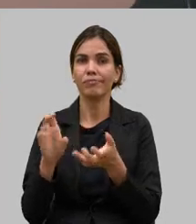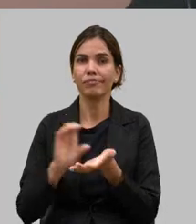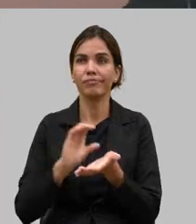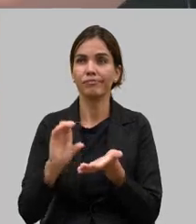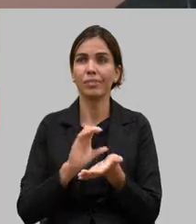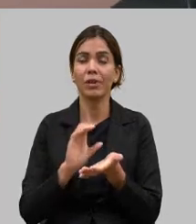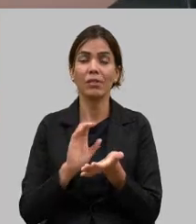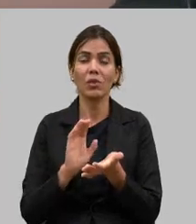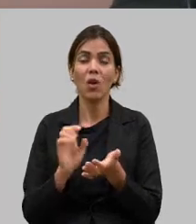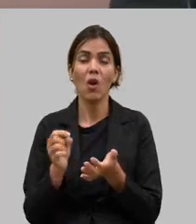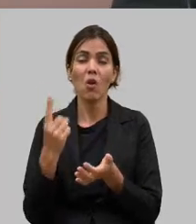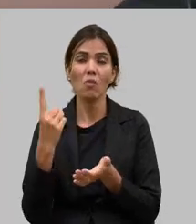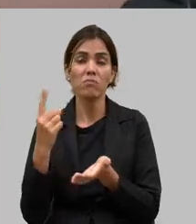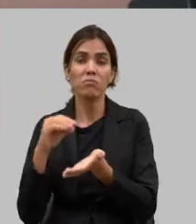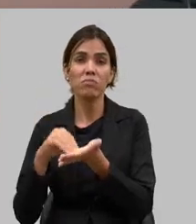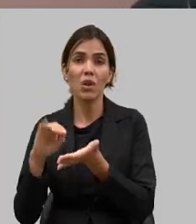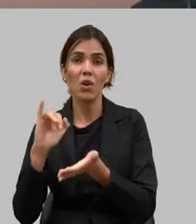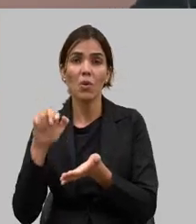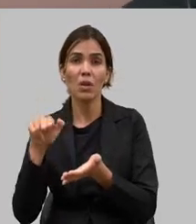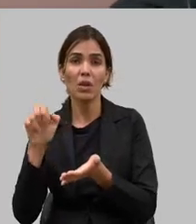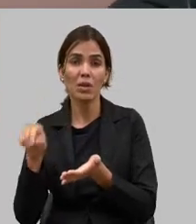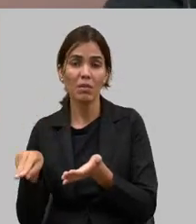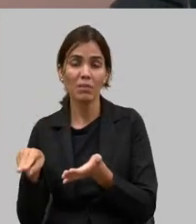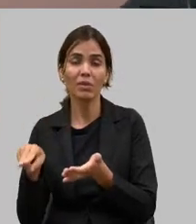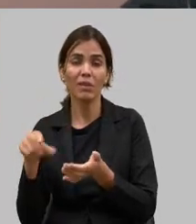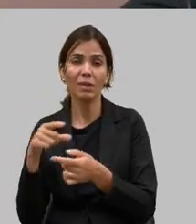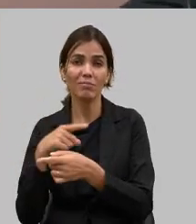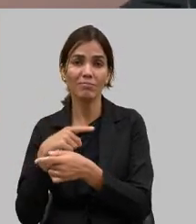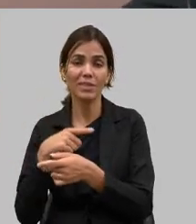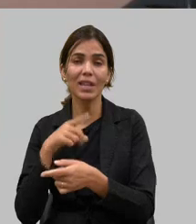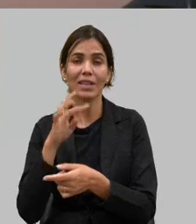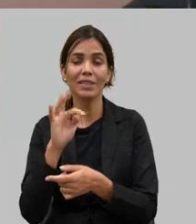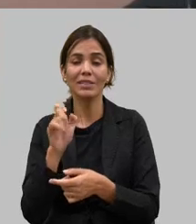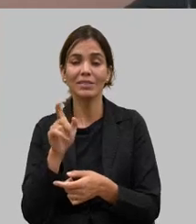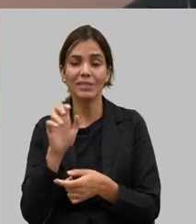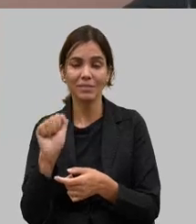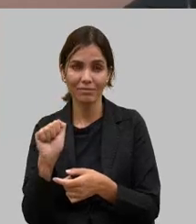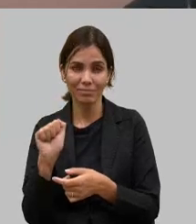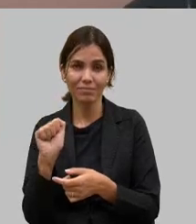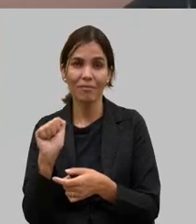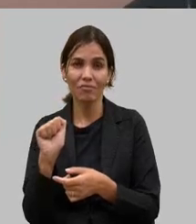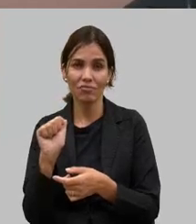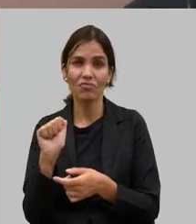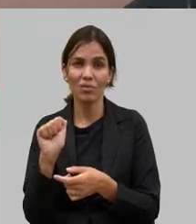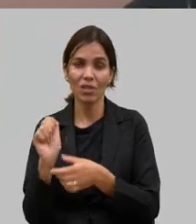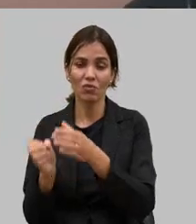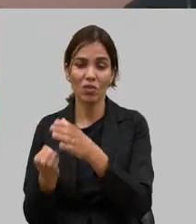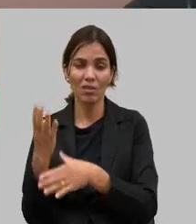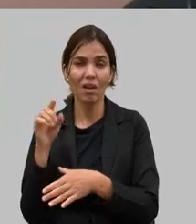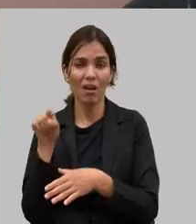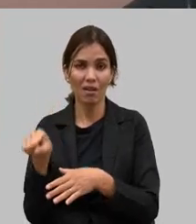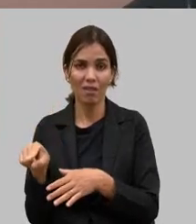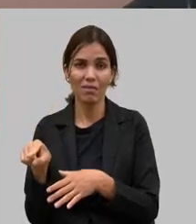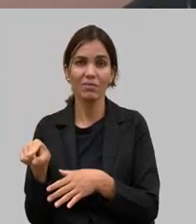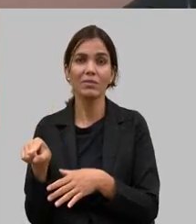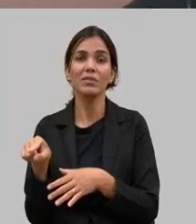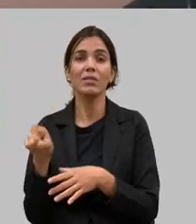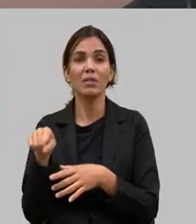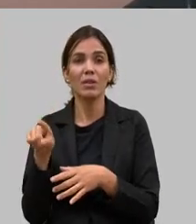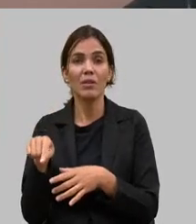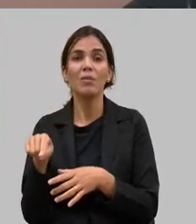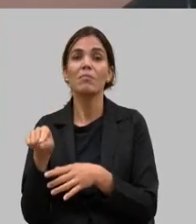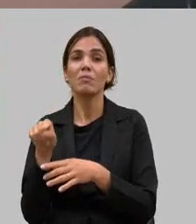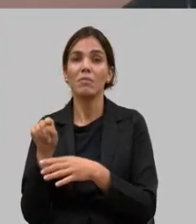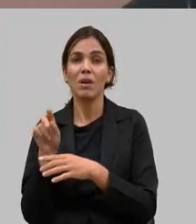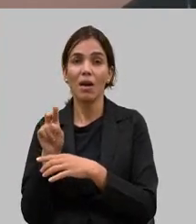IMA através das taxas que foram criadas exatamente nessas casas para poder beneficiar os